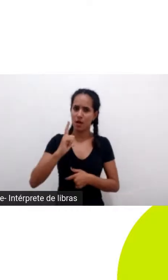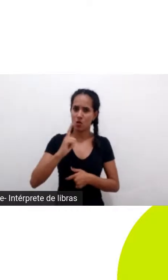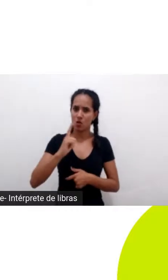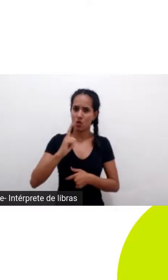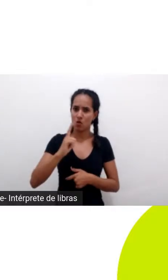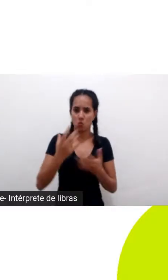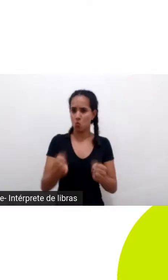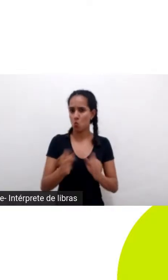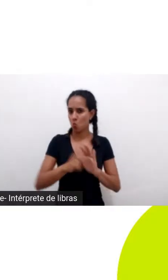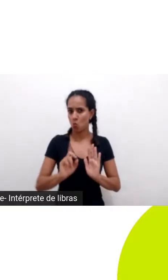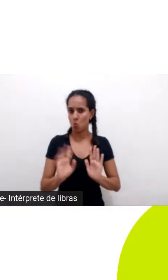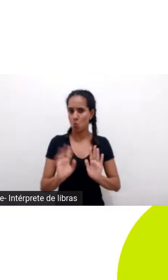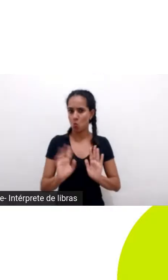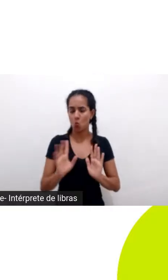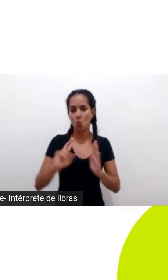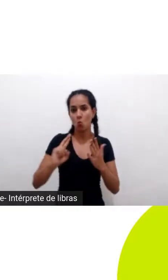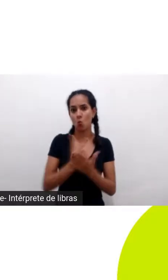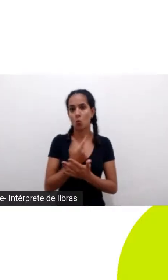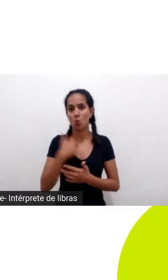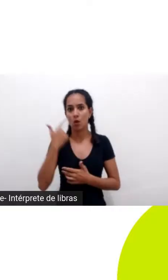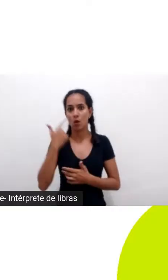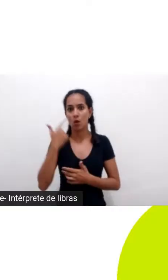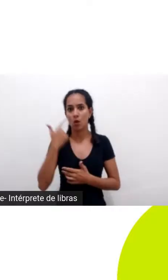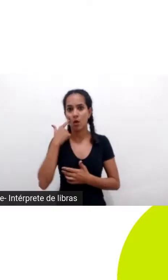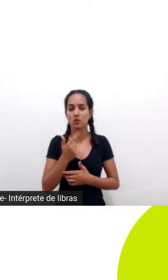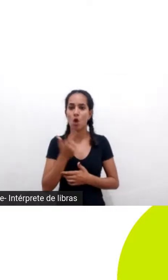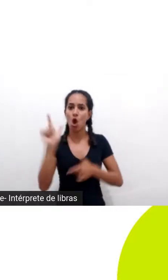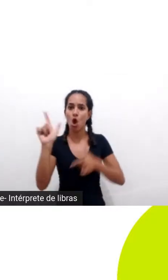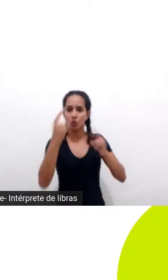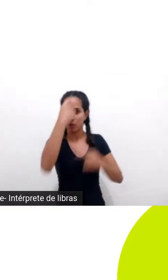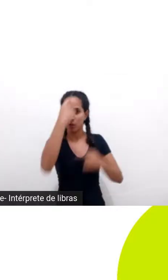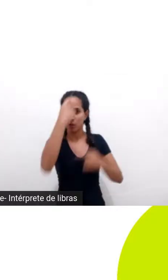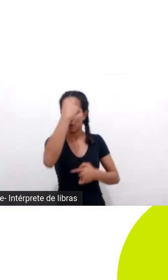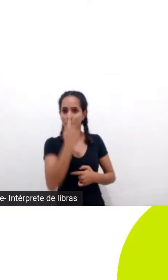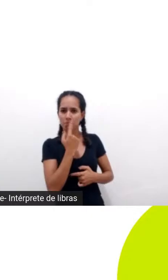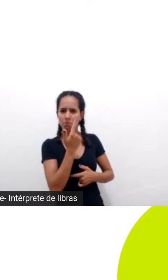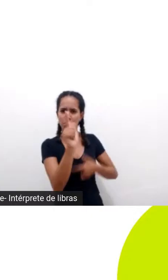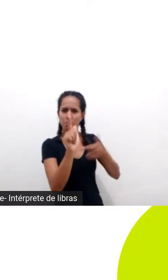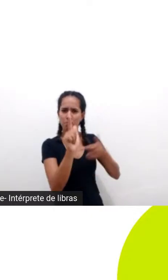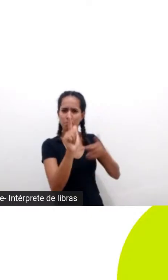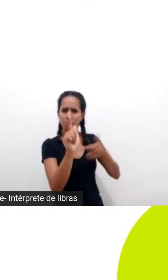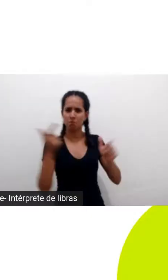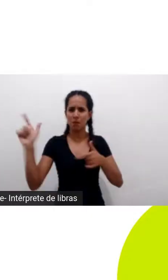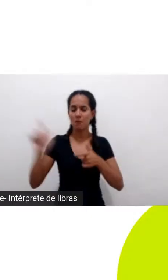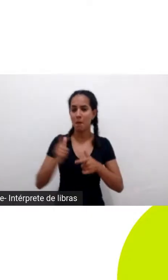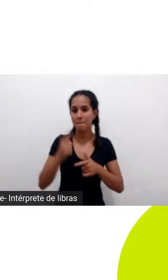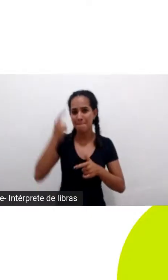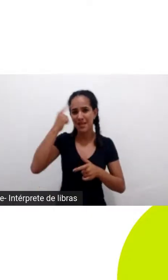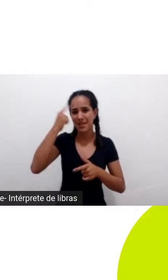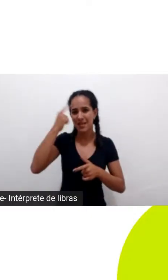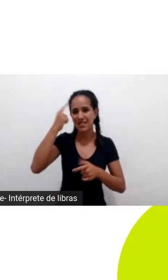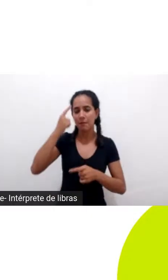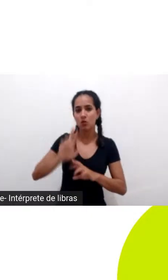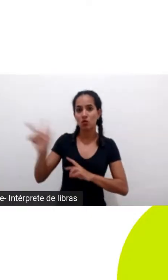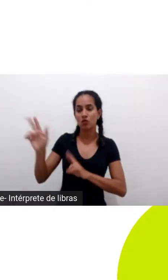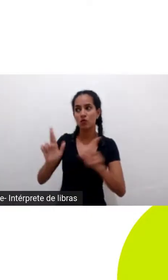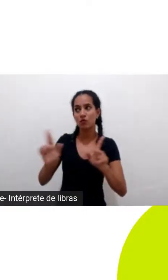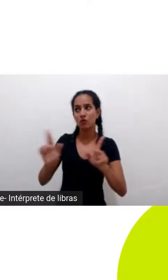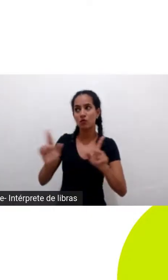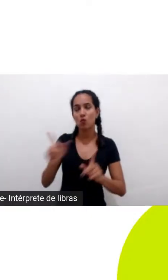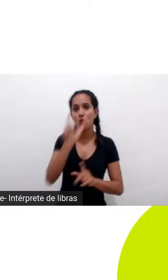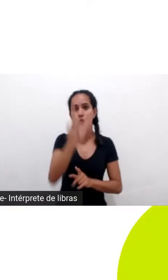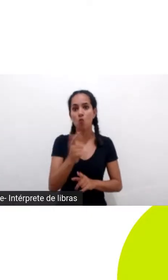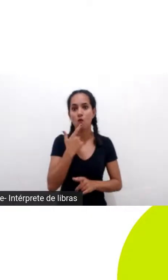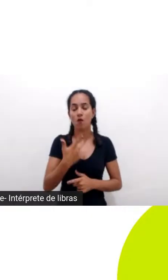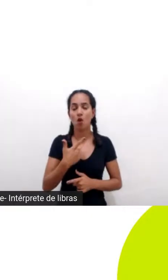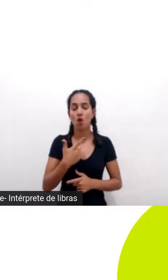o que aconteceu foi que eu fui encontrando outros perfis de fazendeiros que tinham um pensamento totalmente diferente um deles me falou que queria fazer a fazenda do